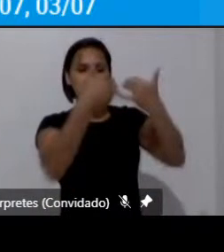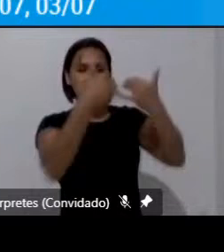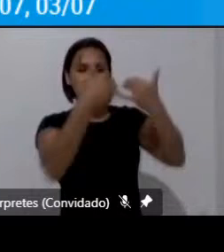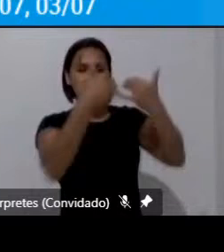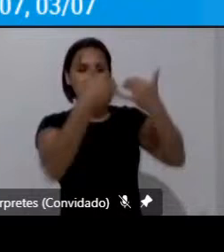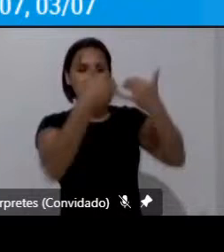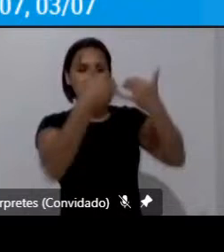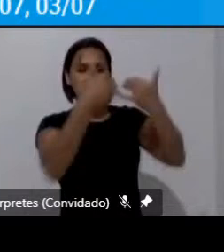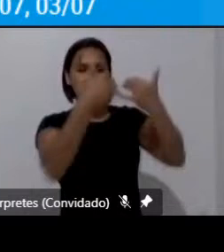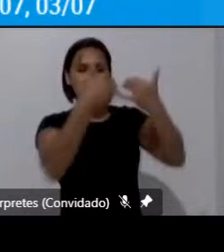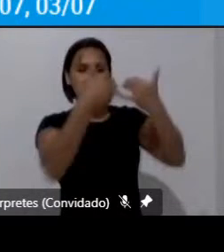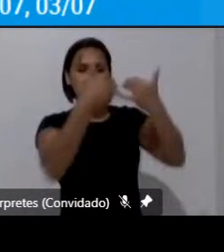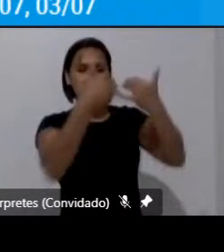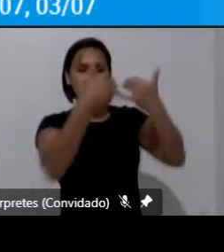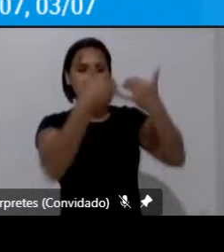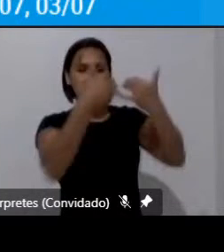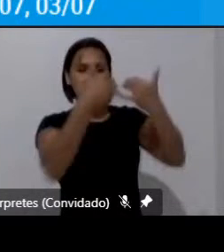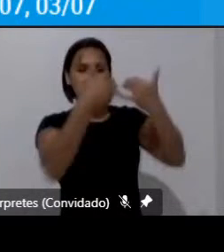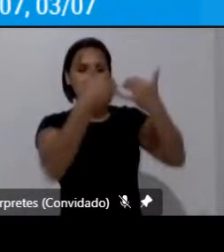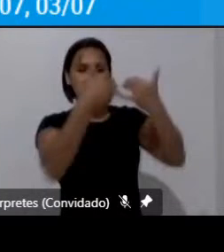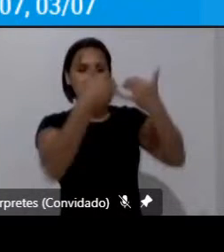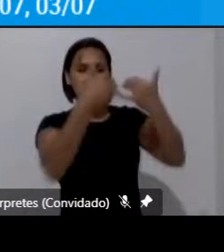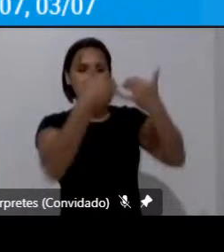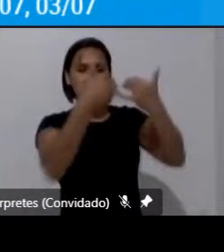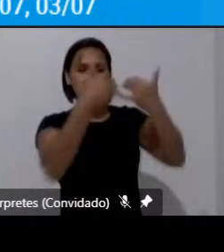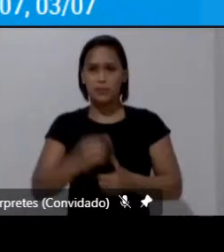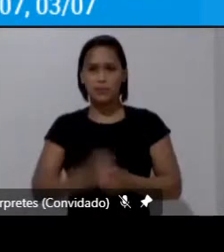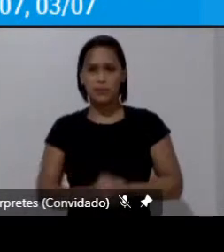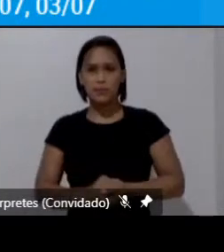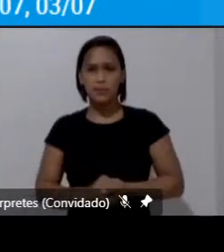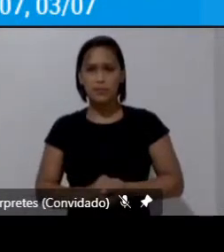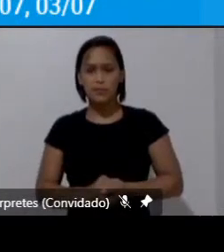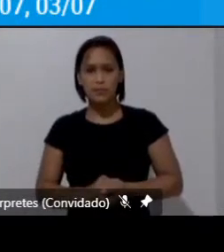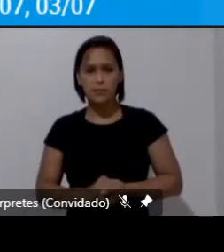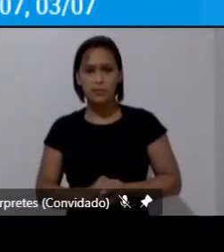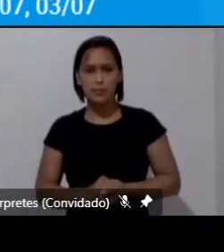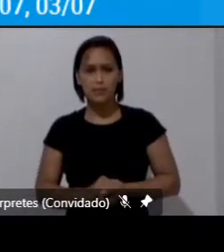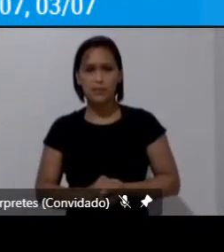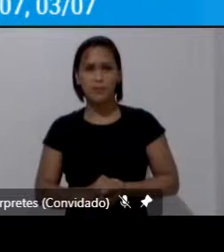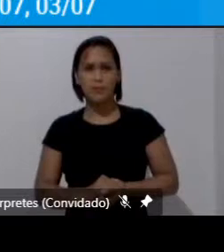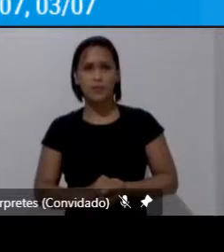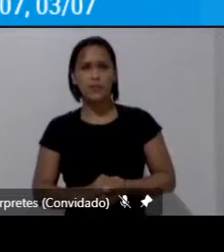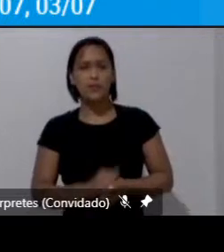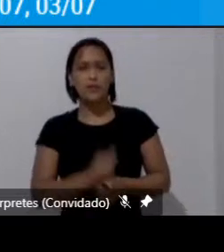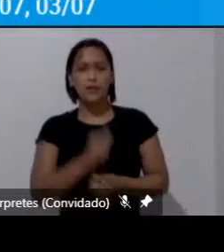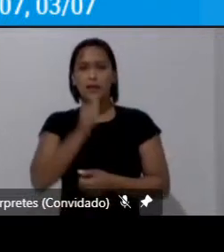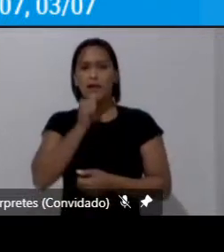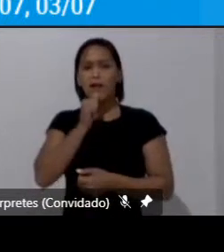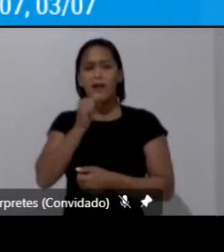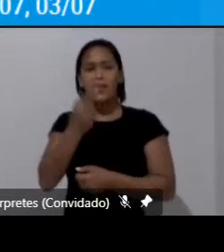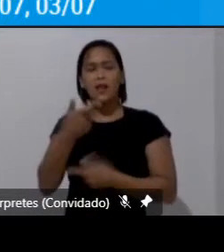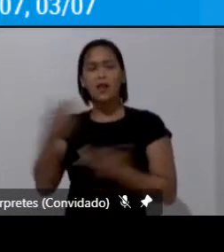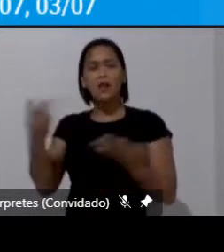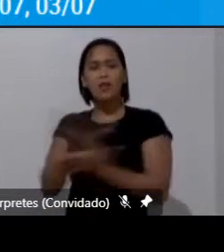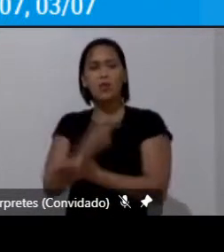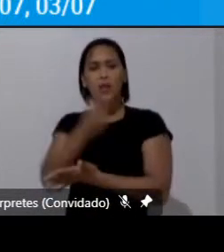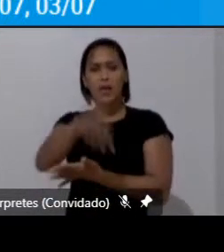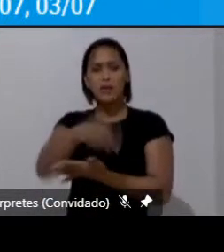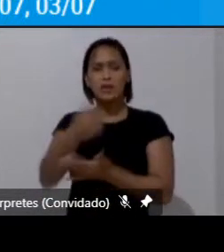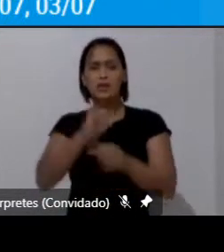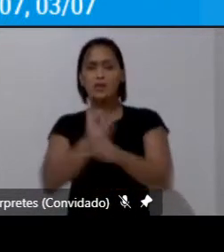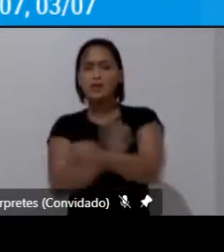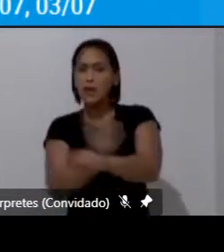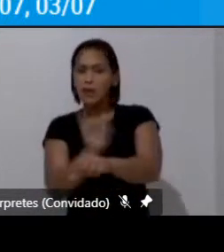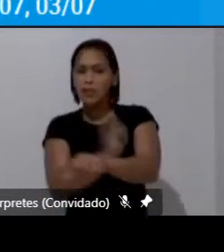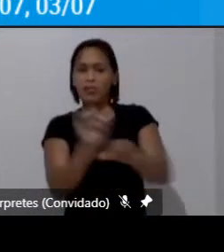Ainda como essa lógica de mudança e deslocamento no espaço uma experiência digamos relativamente mais